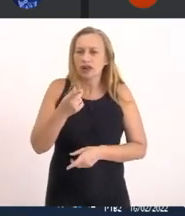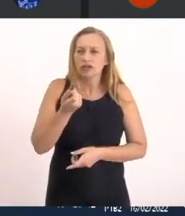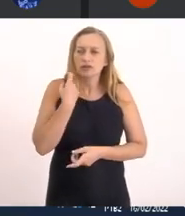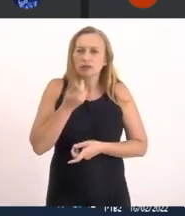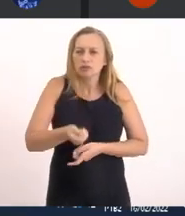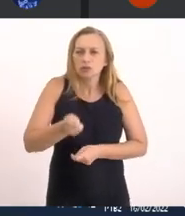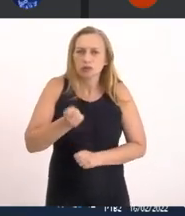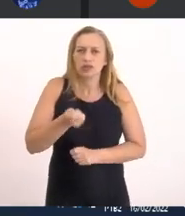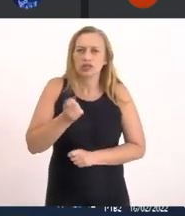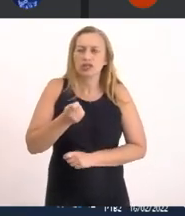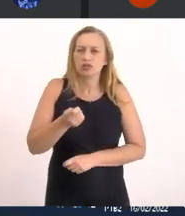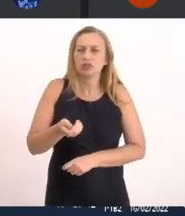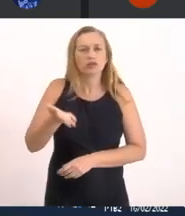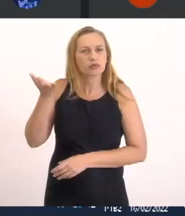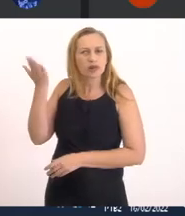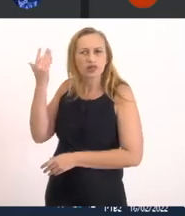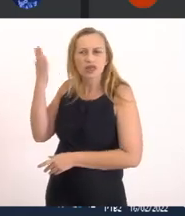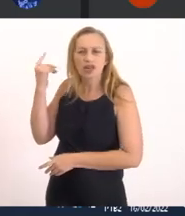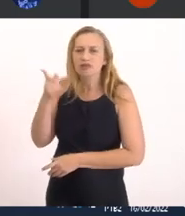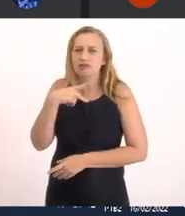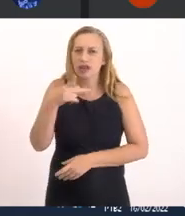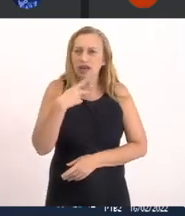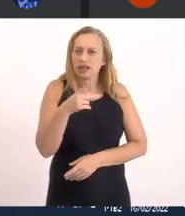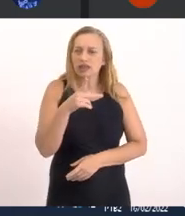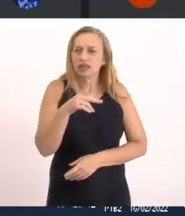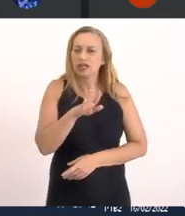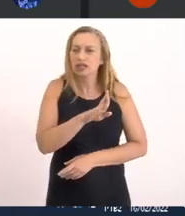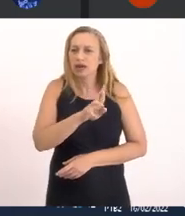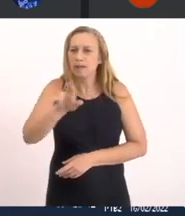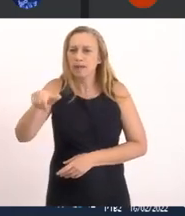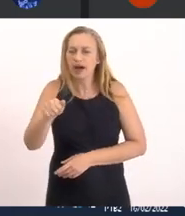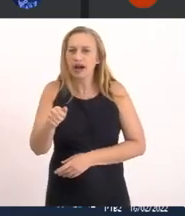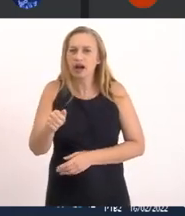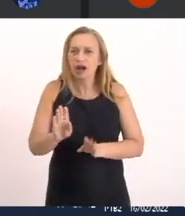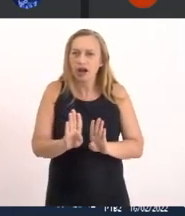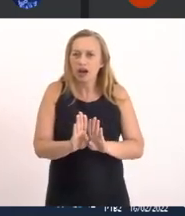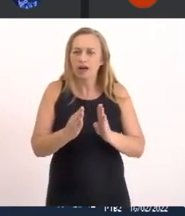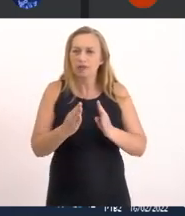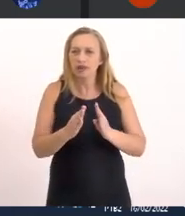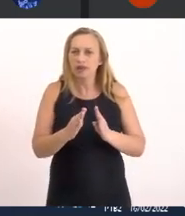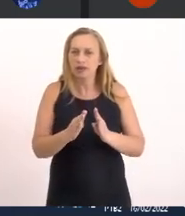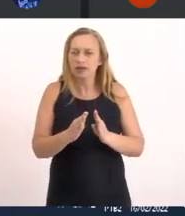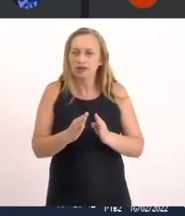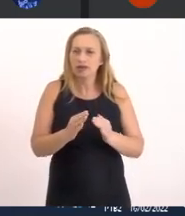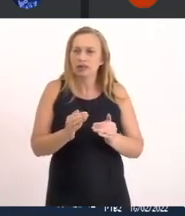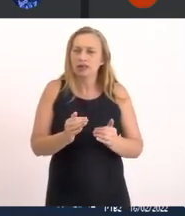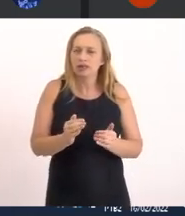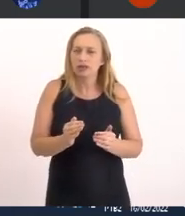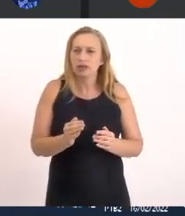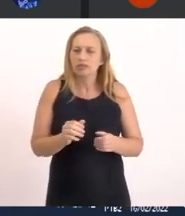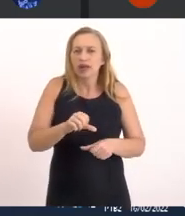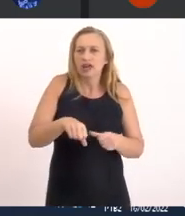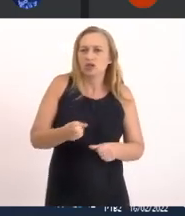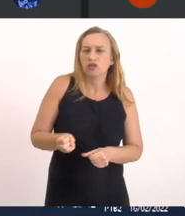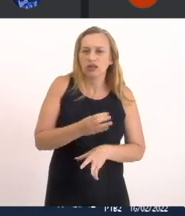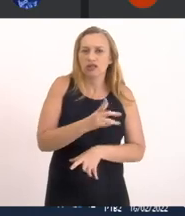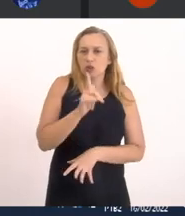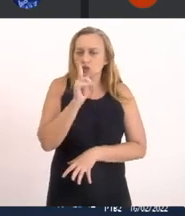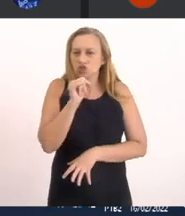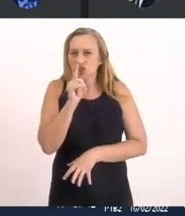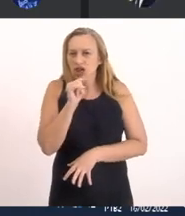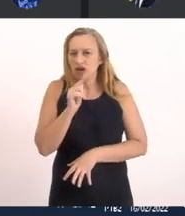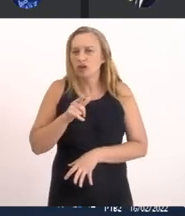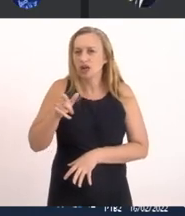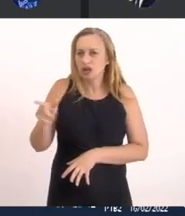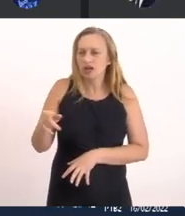época Falavam Que a barra Abria Periodicamente Para a renovação De água E ele lá